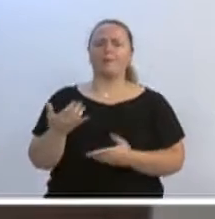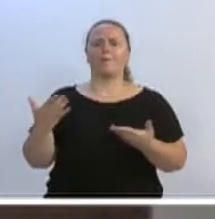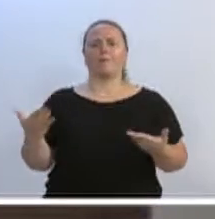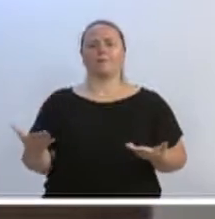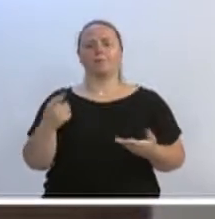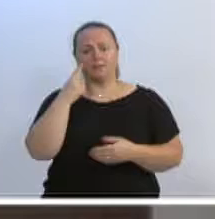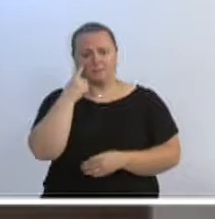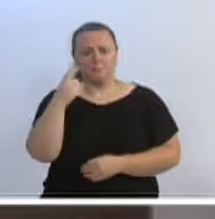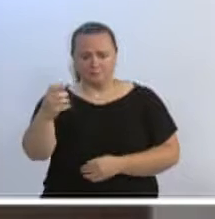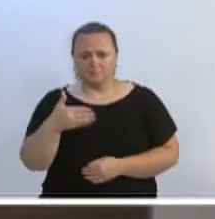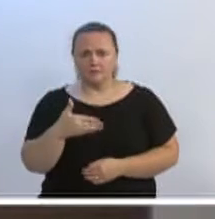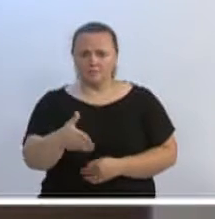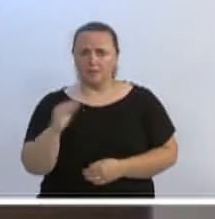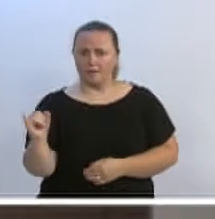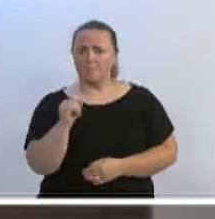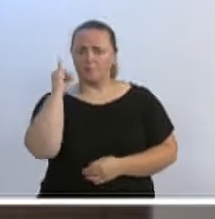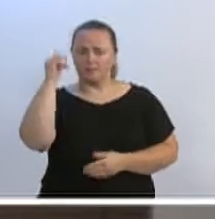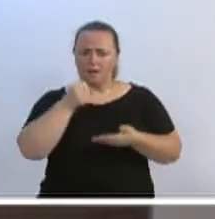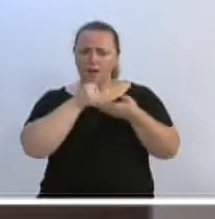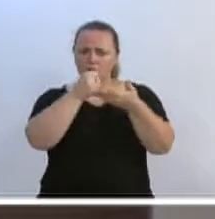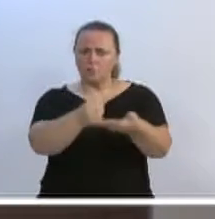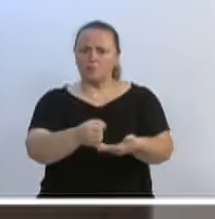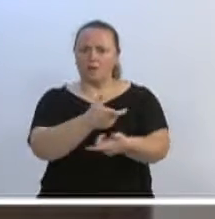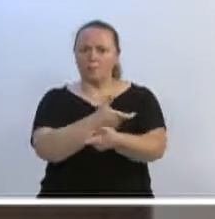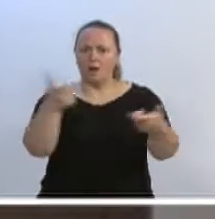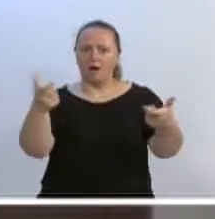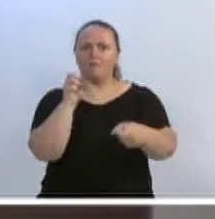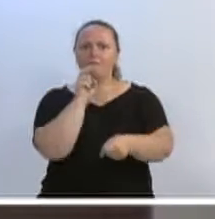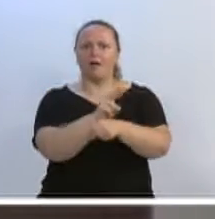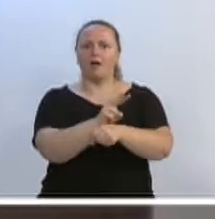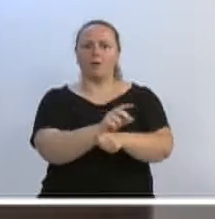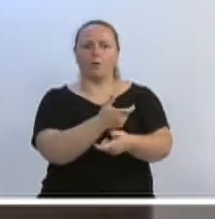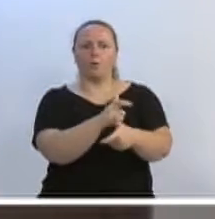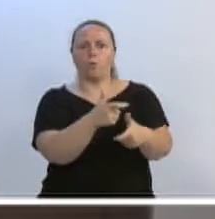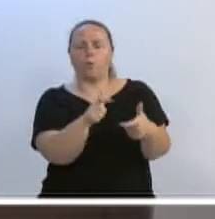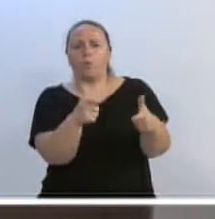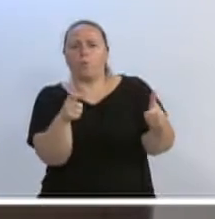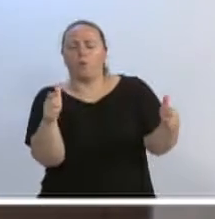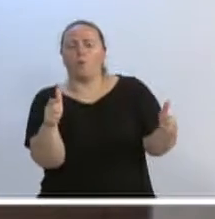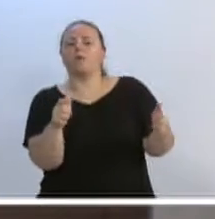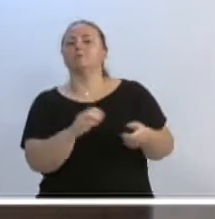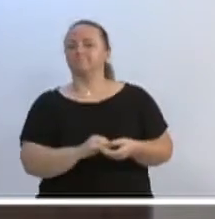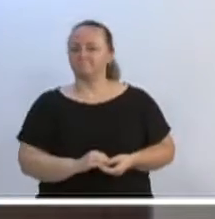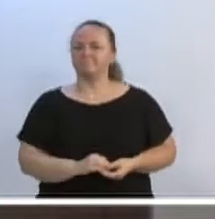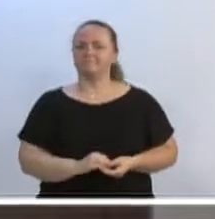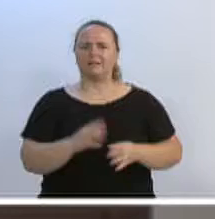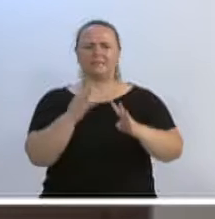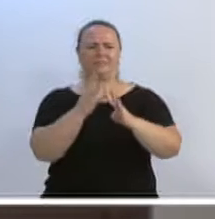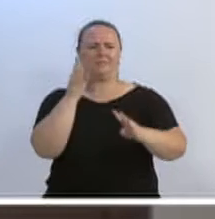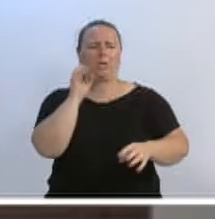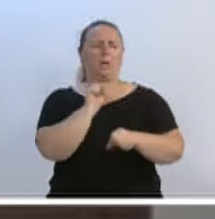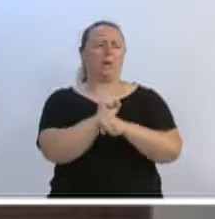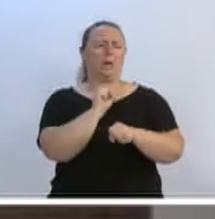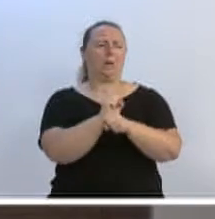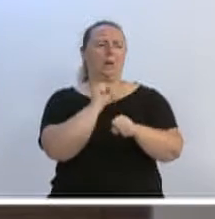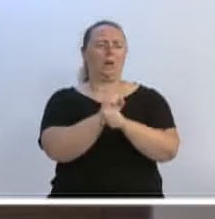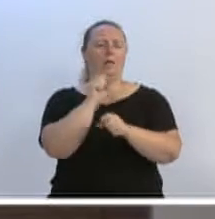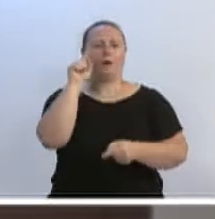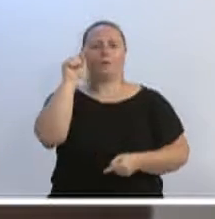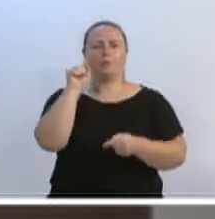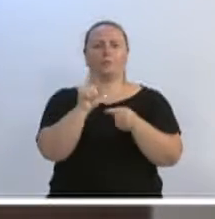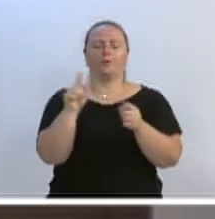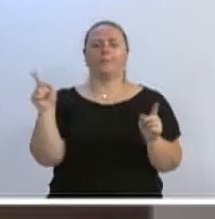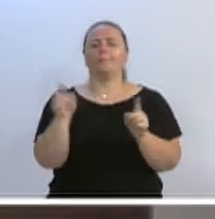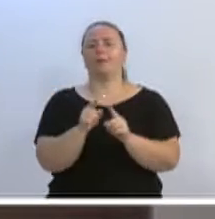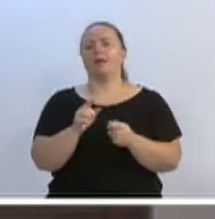aquilo que nos interessa, para aquilo que é importante, para aumentar as vagas nos CIs e aumentar, sim, e diminuir a fila de espera dos CIs. Esse é um